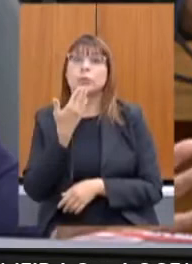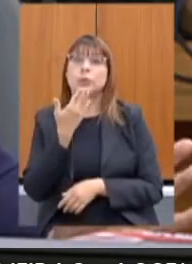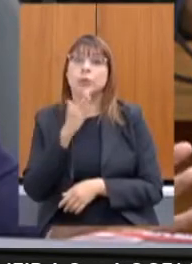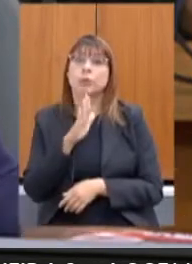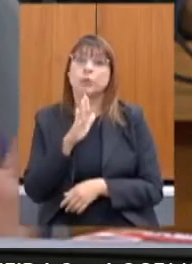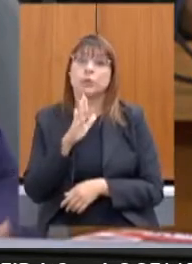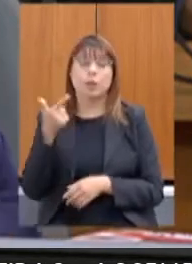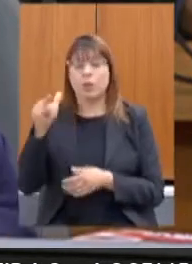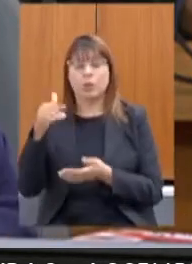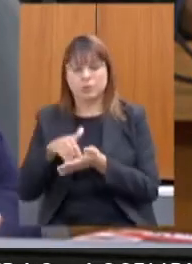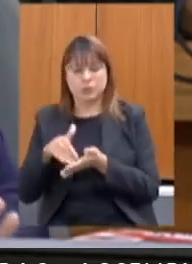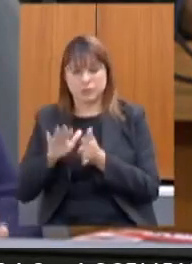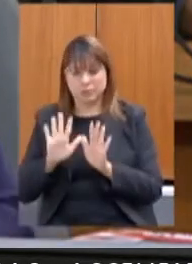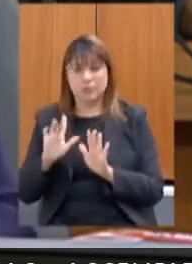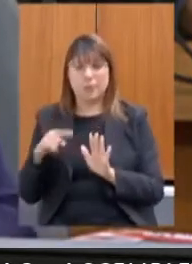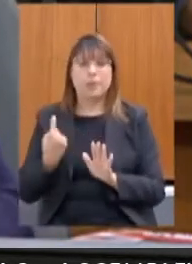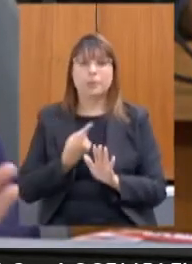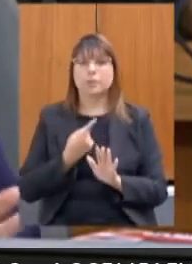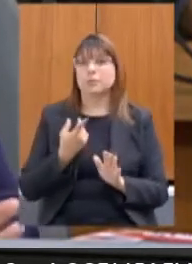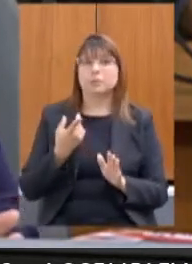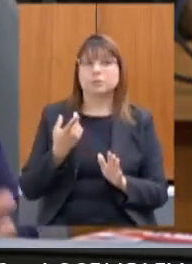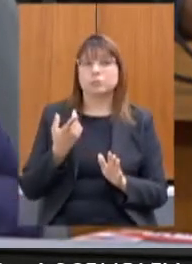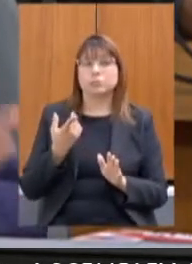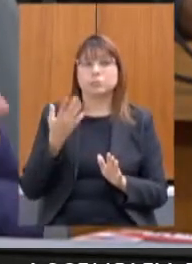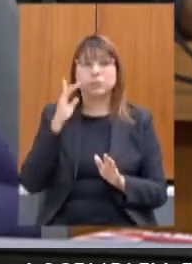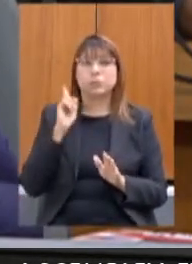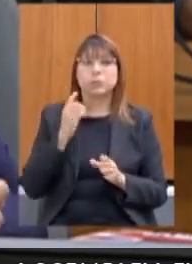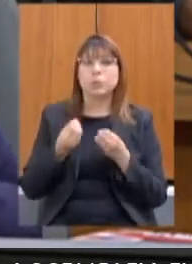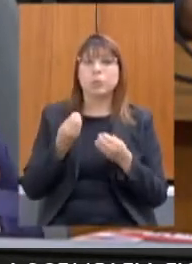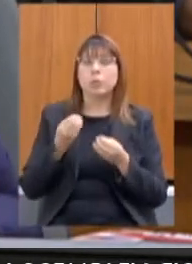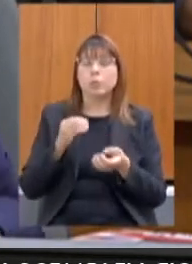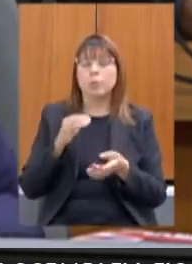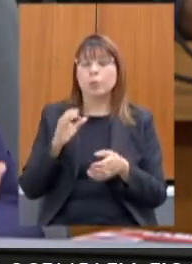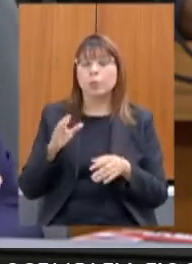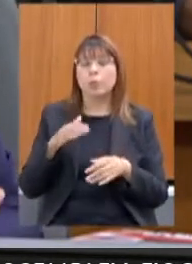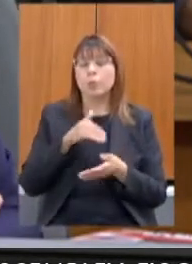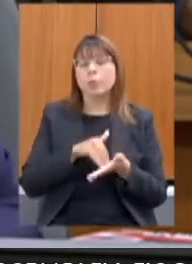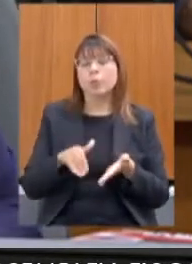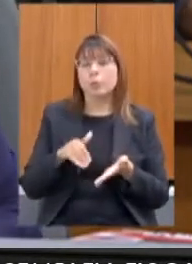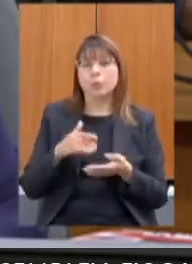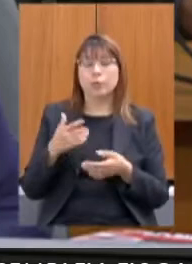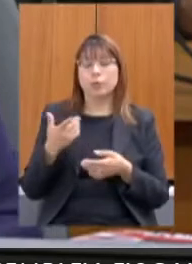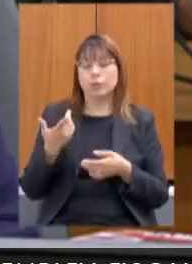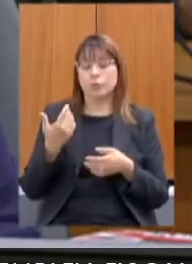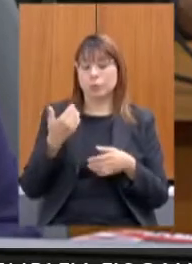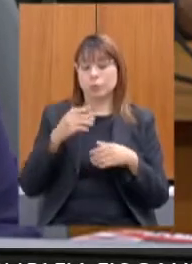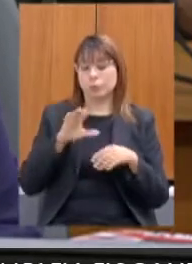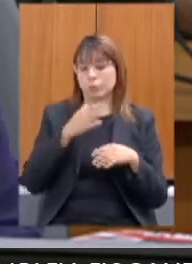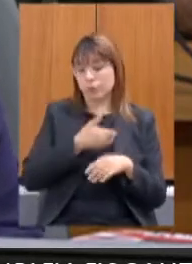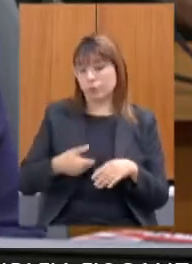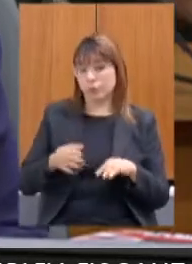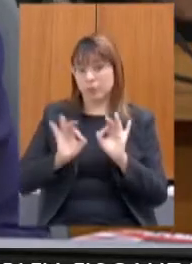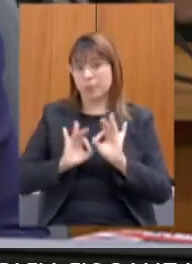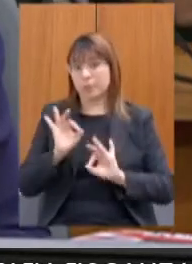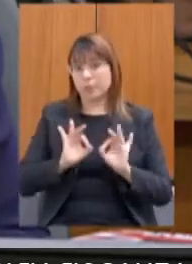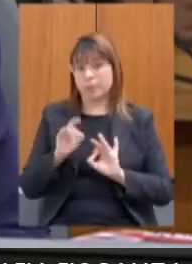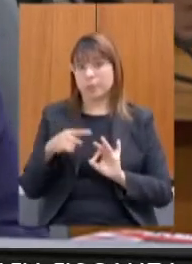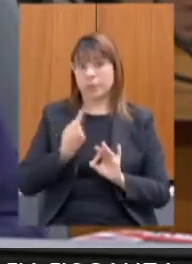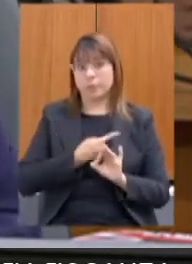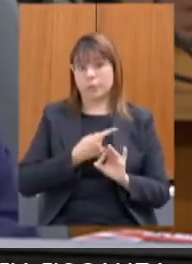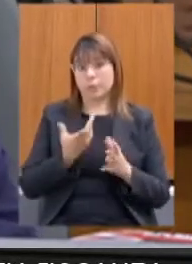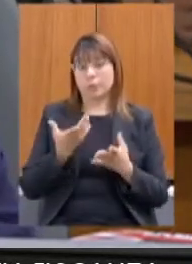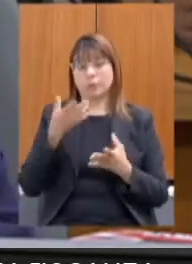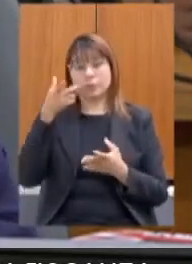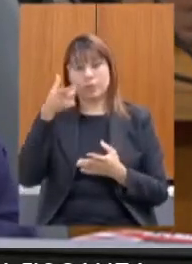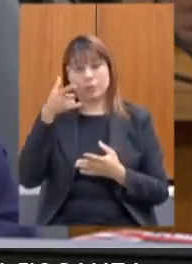secretaria. Mas nós não ouvimos qual é o plano, como o governo está se preparando para a nossa imunização. Mas o que eu quero